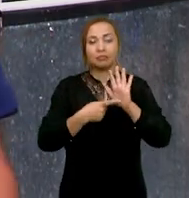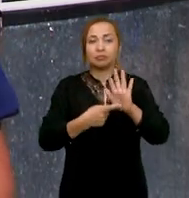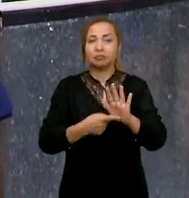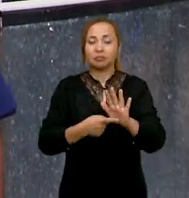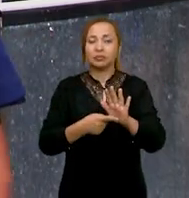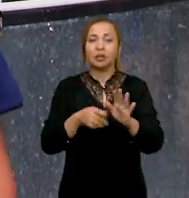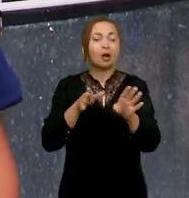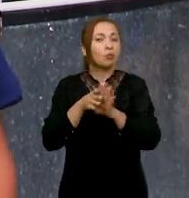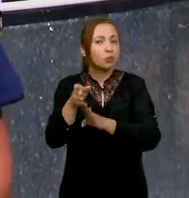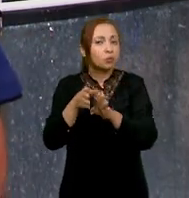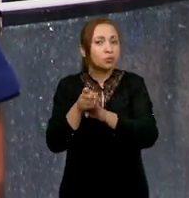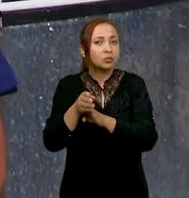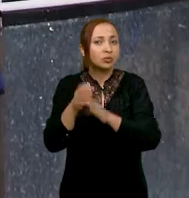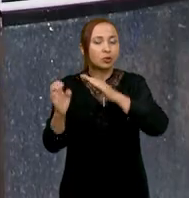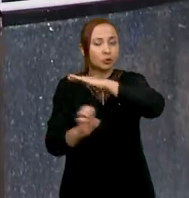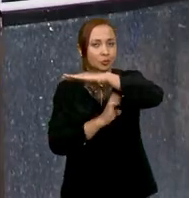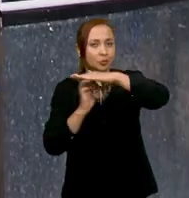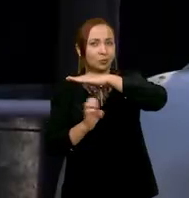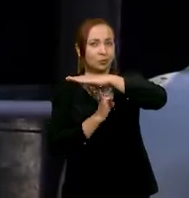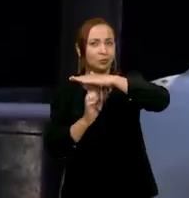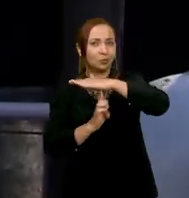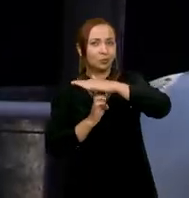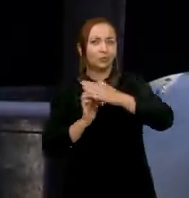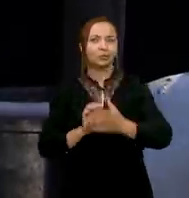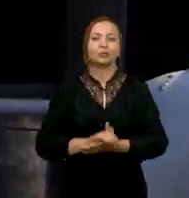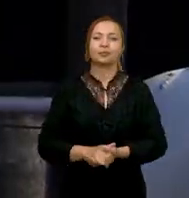consultoria efetiva a esses empreendedores.